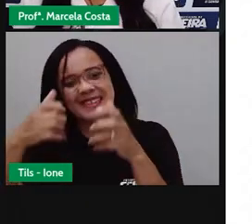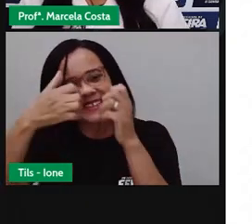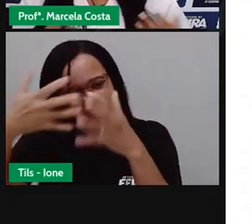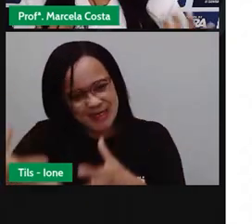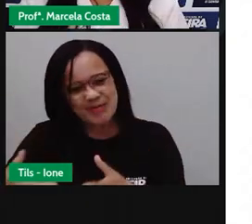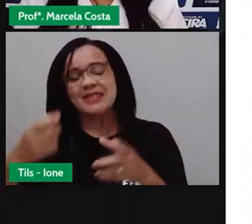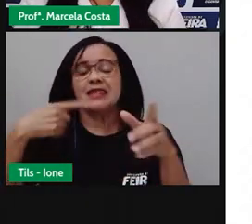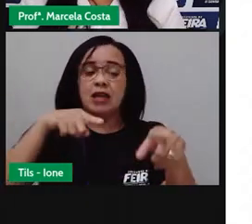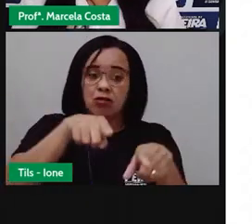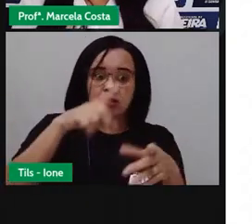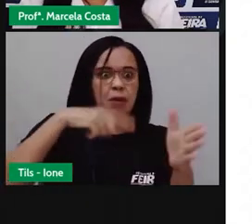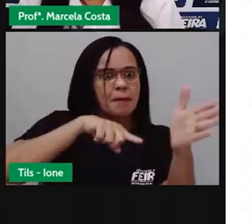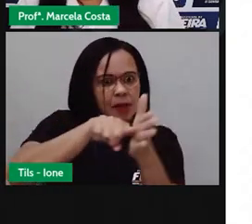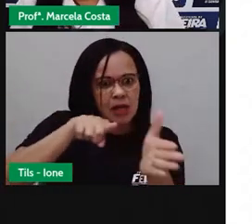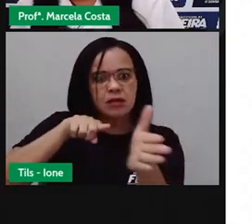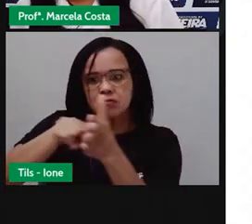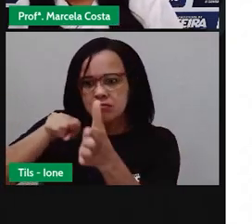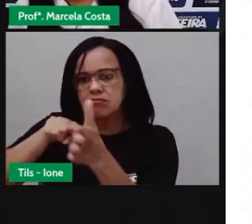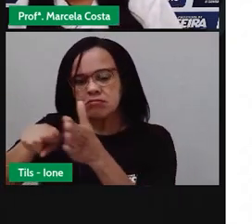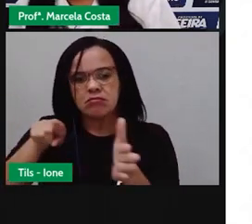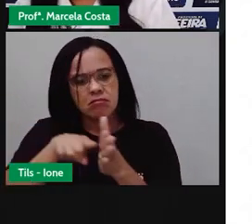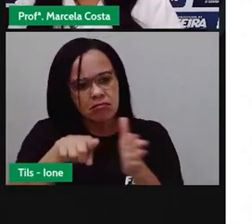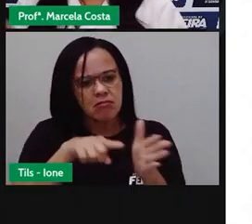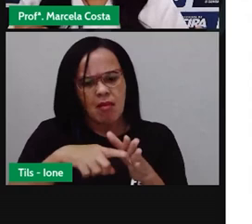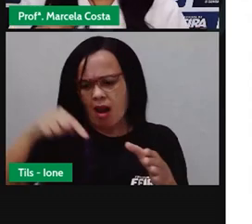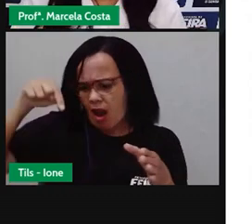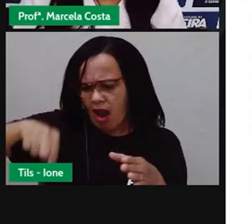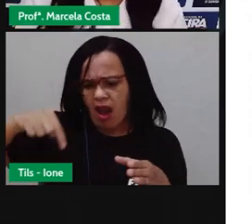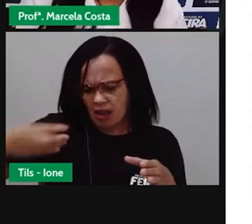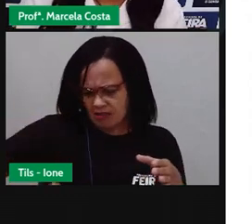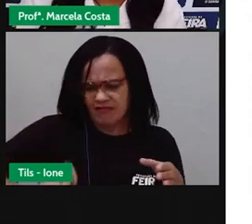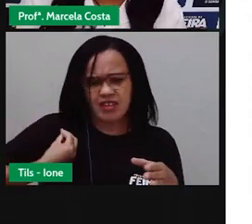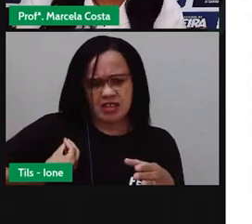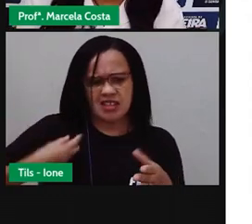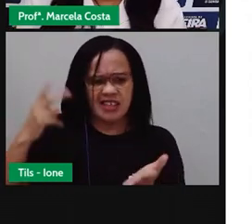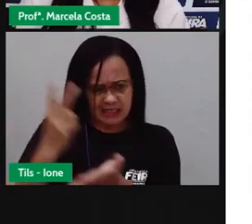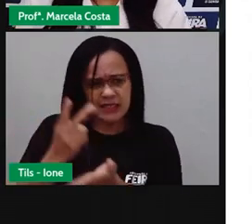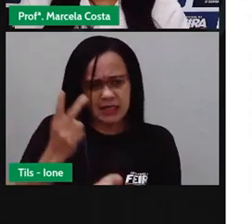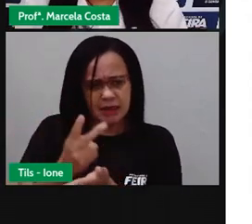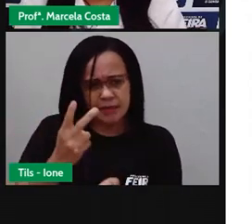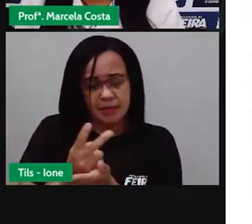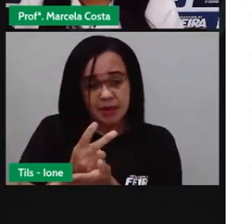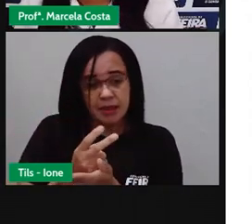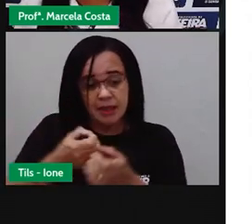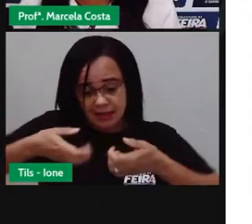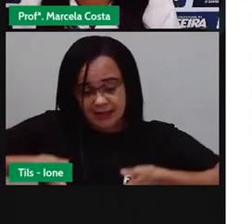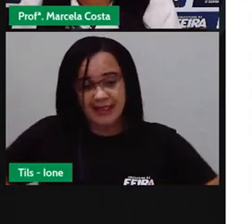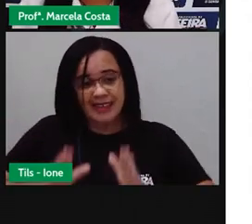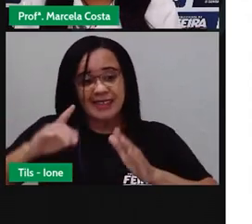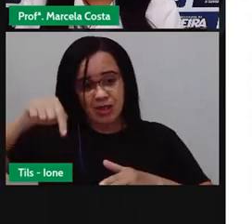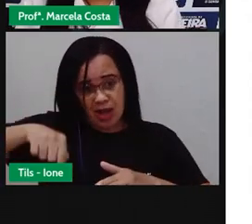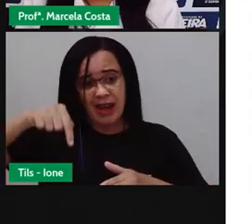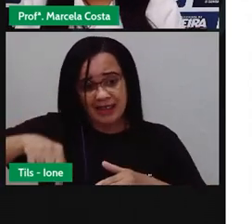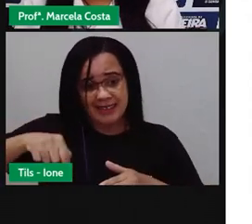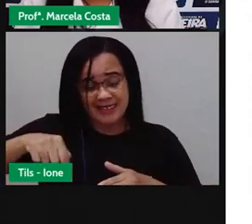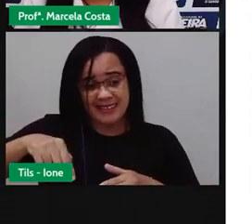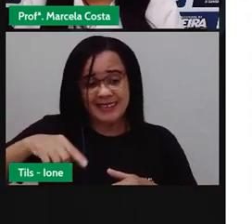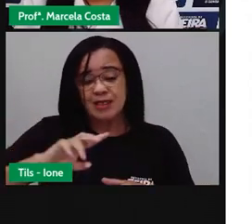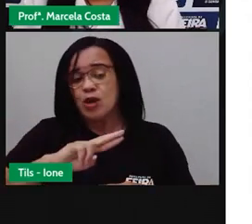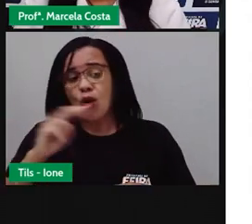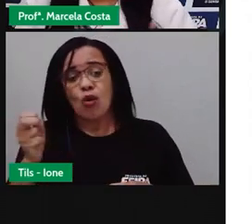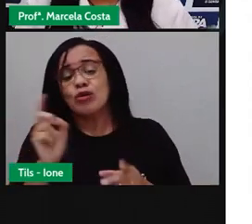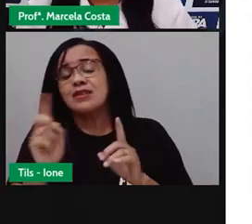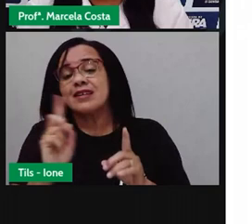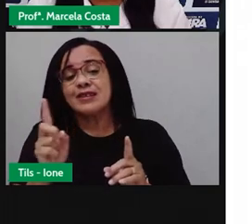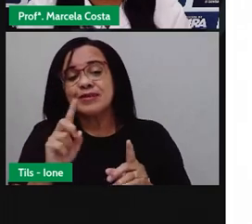Pergunte se eles sempre moraram em Feira de Santana, se nasceu aqui no Nordeste, o que é que mais gosta em Feira de Santana.